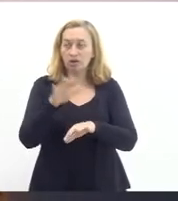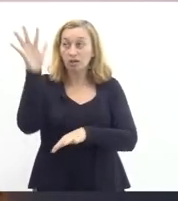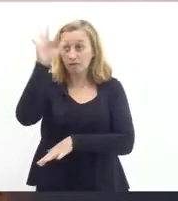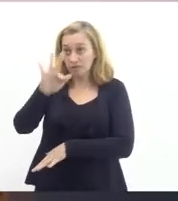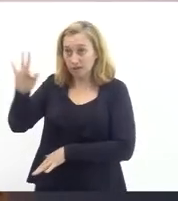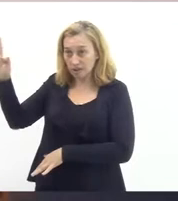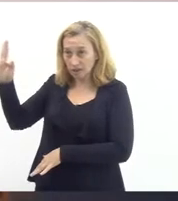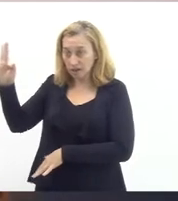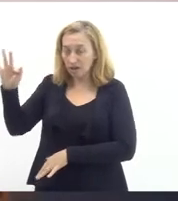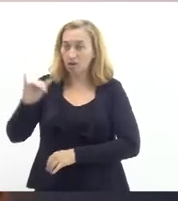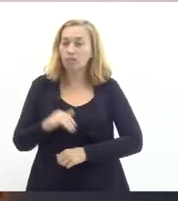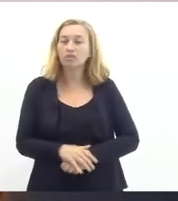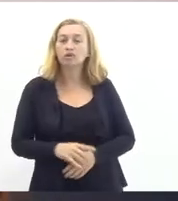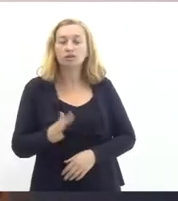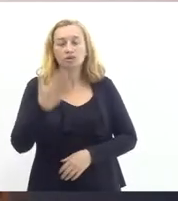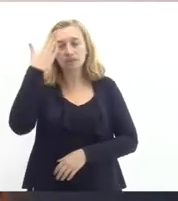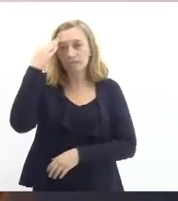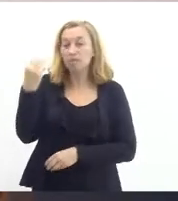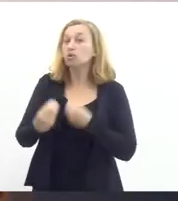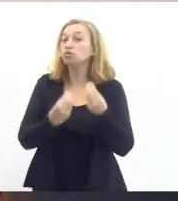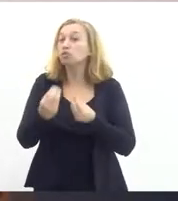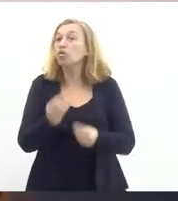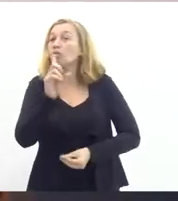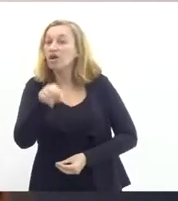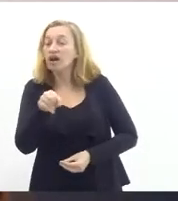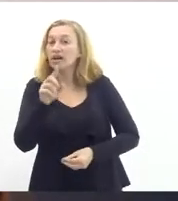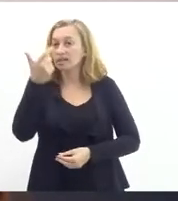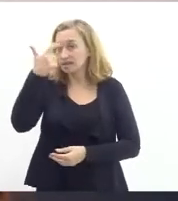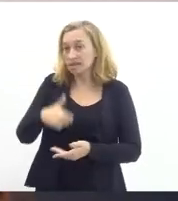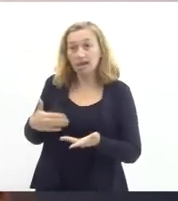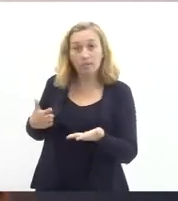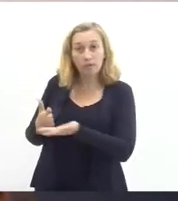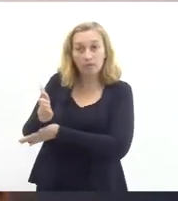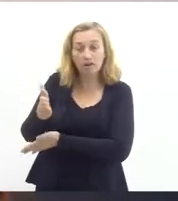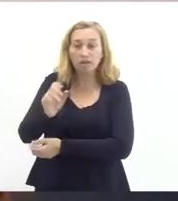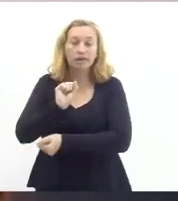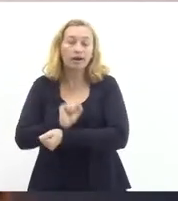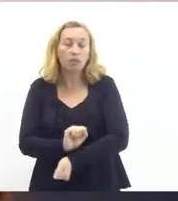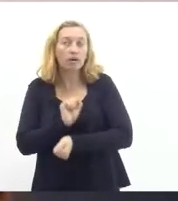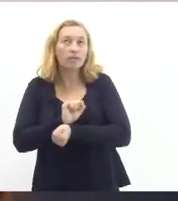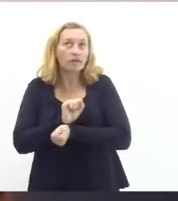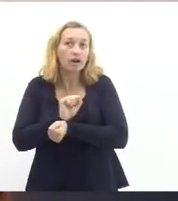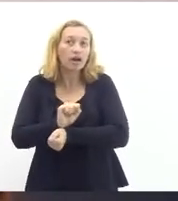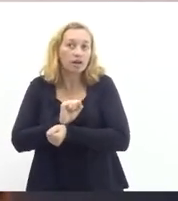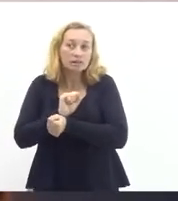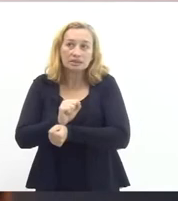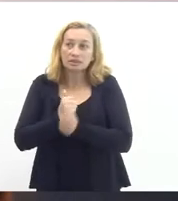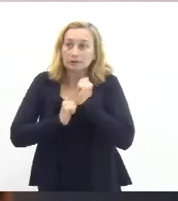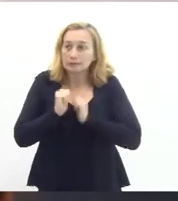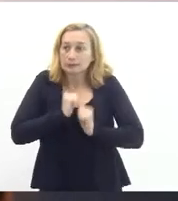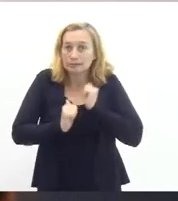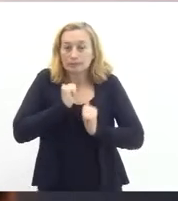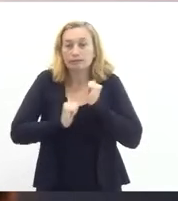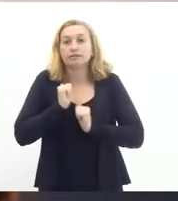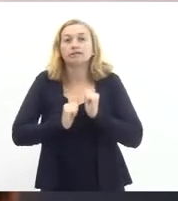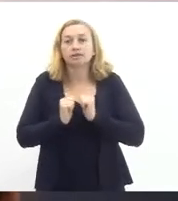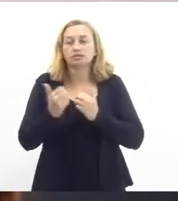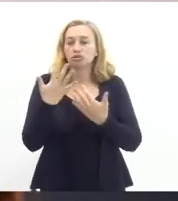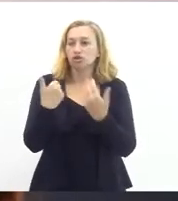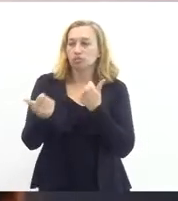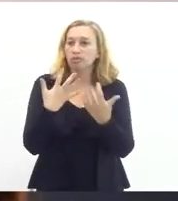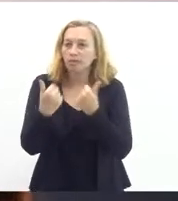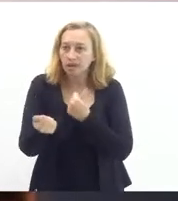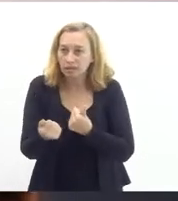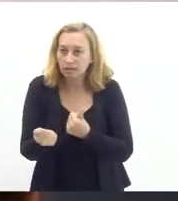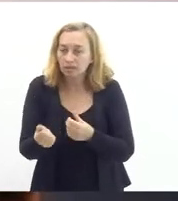se submeter a um concurso público, ser aprovado e aguardar com ansiedade a convocação